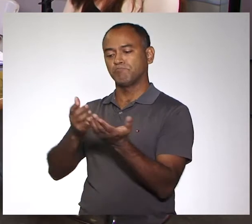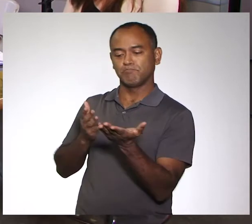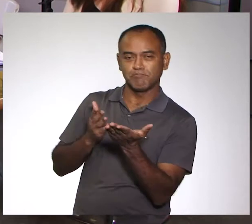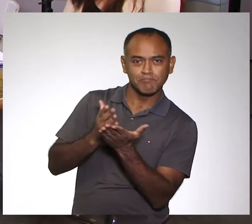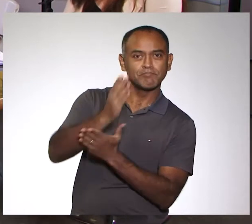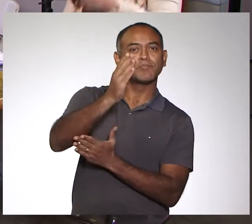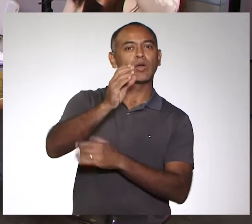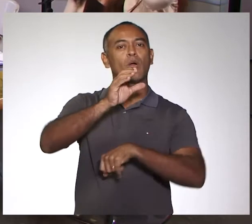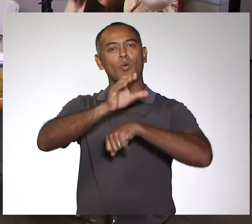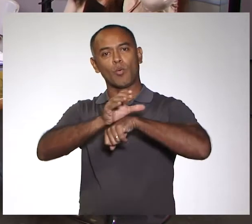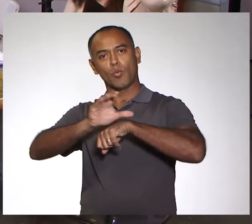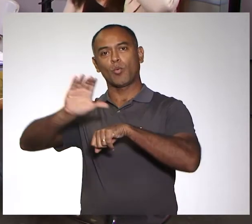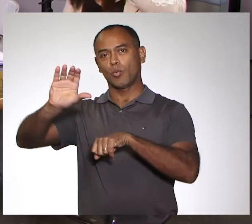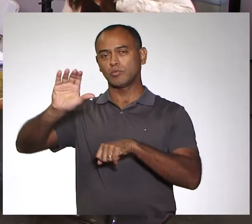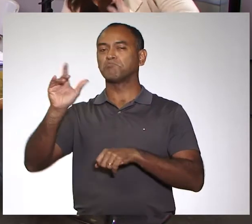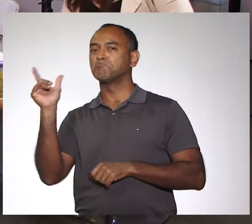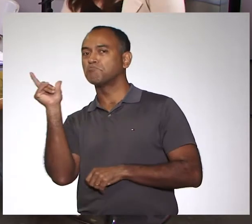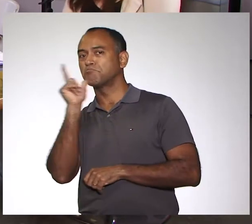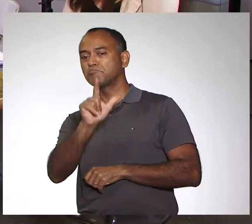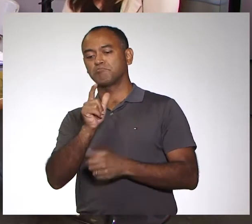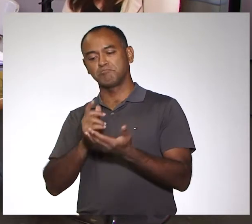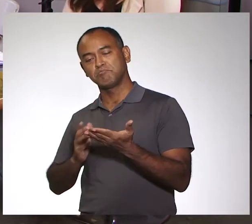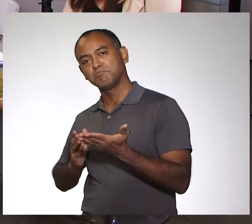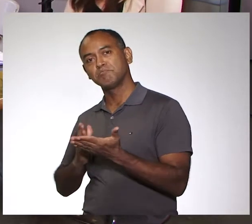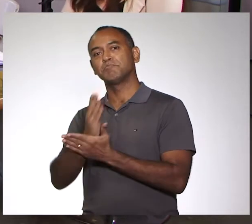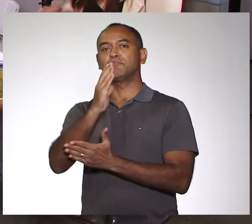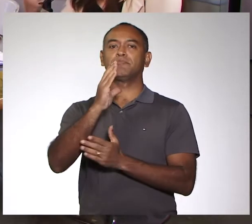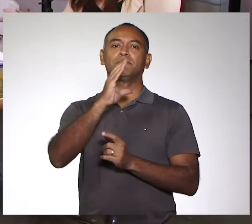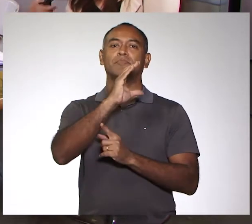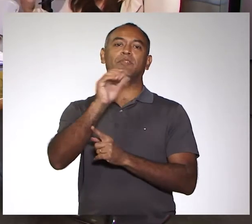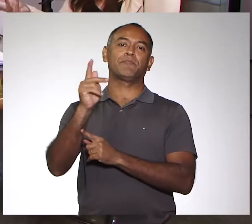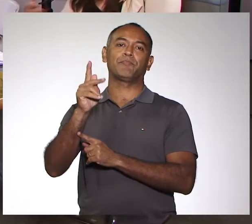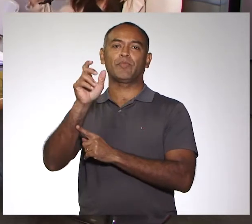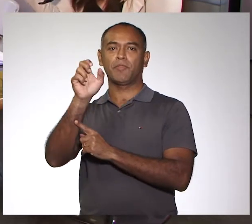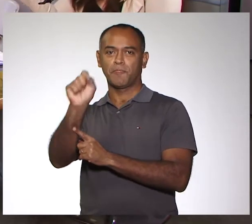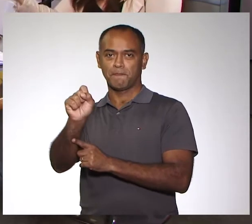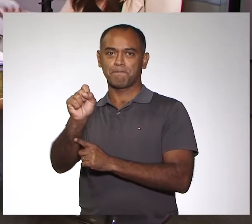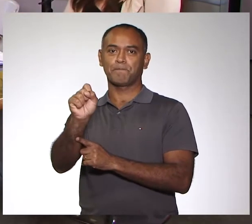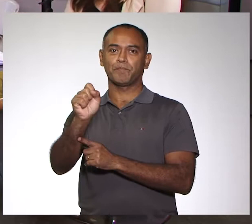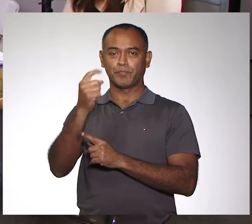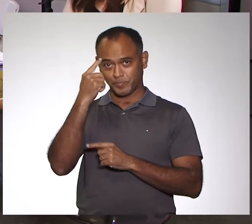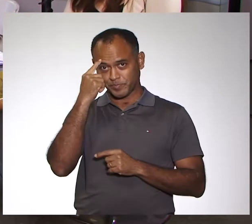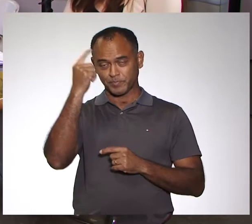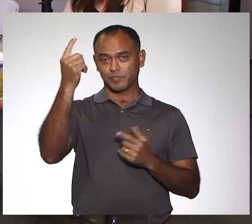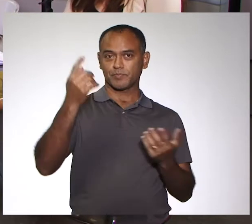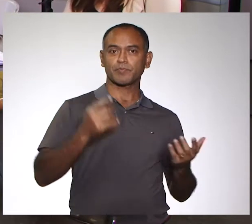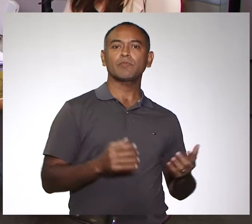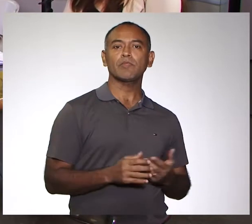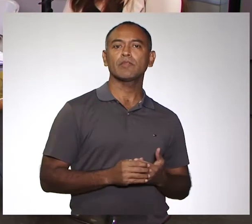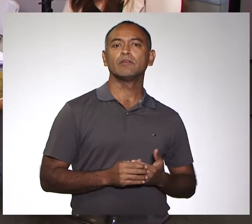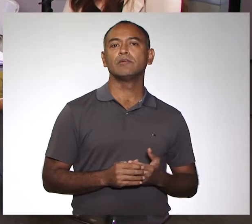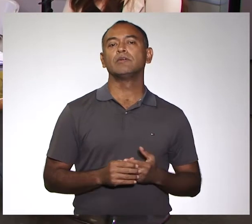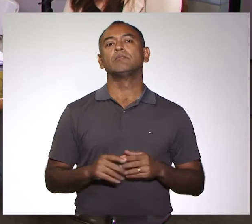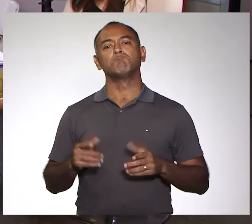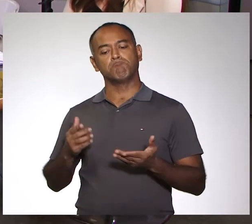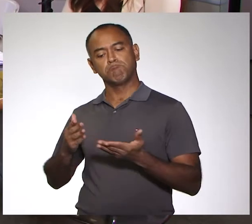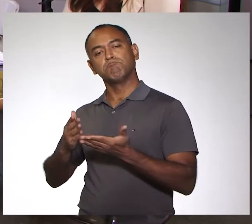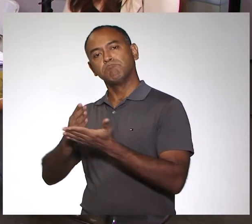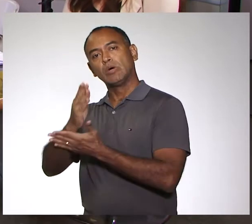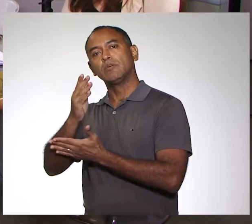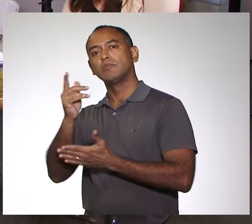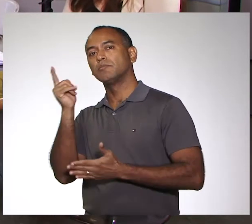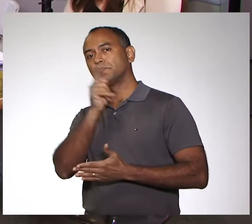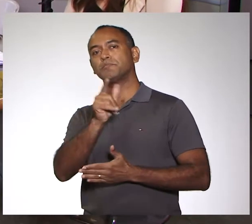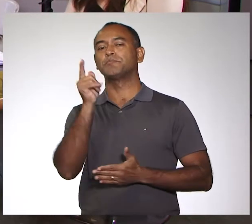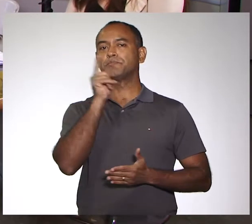aprovação pelo Conselho da CAPES, do Conselho Nacional de Educação, com essa